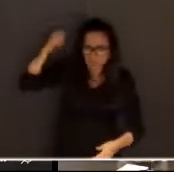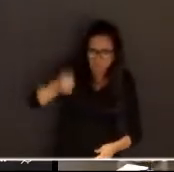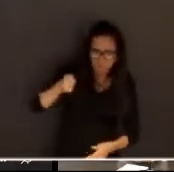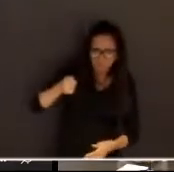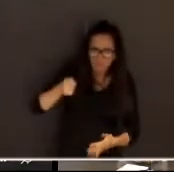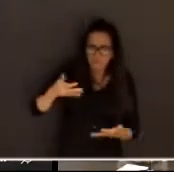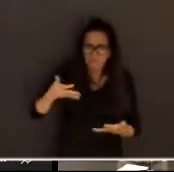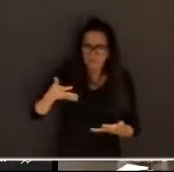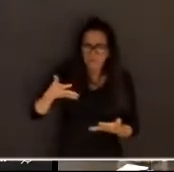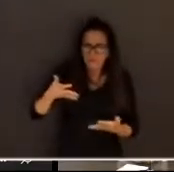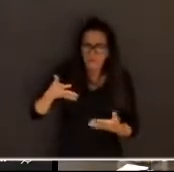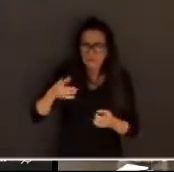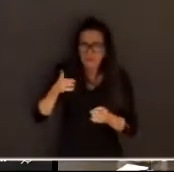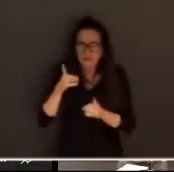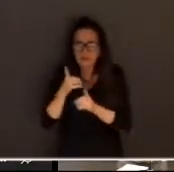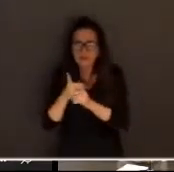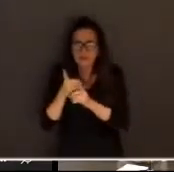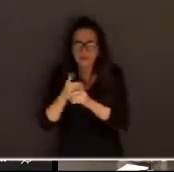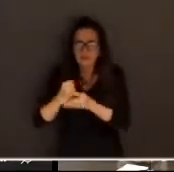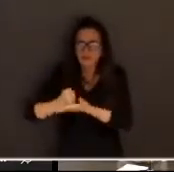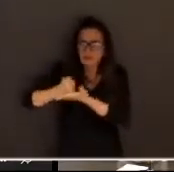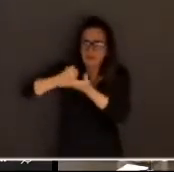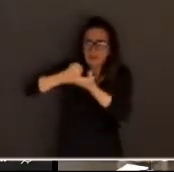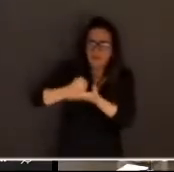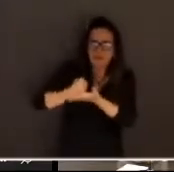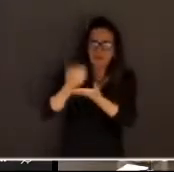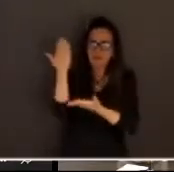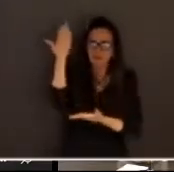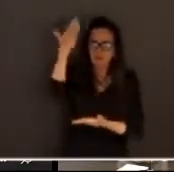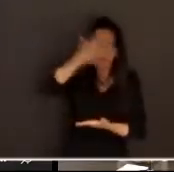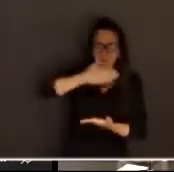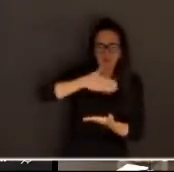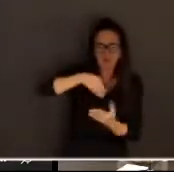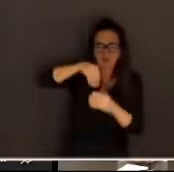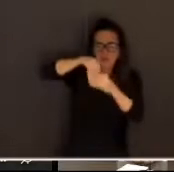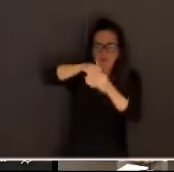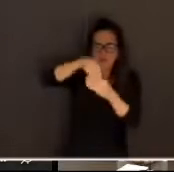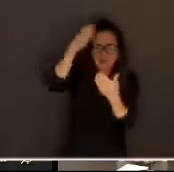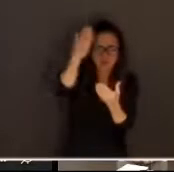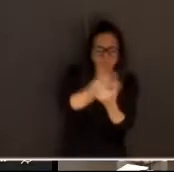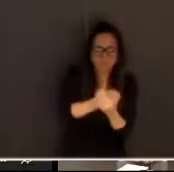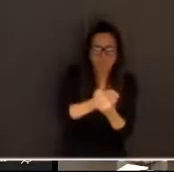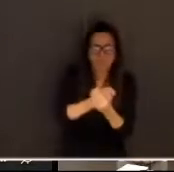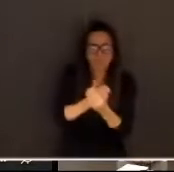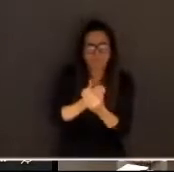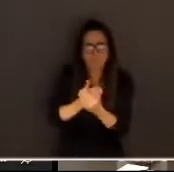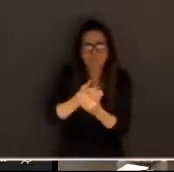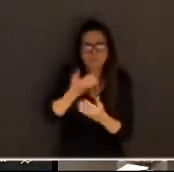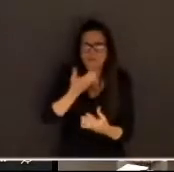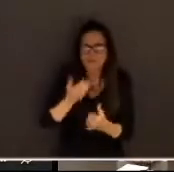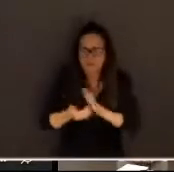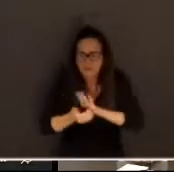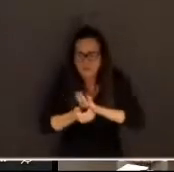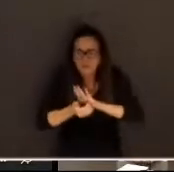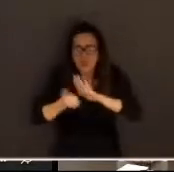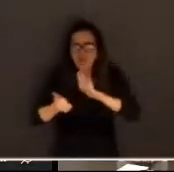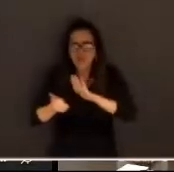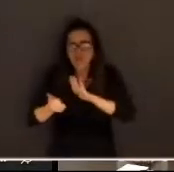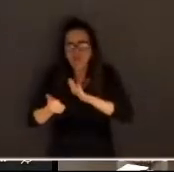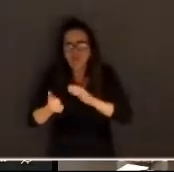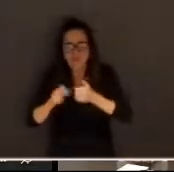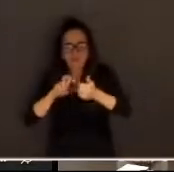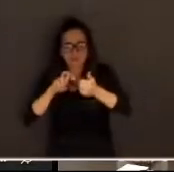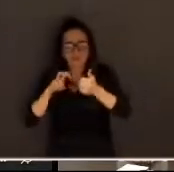veredito que não encontra respaldo nas provas do processo ou no ordenamento jurídico e querem tirar isso do ministério